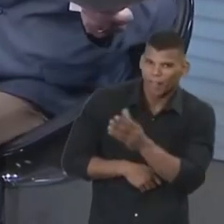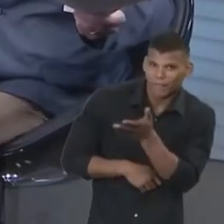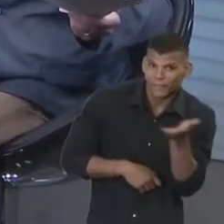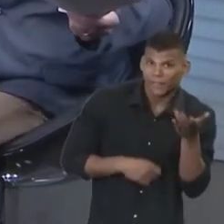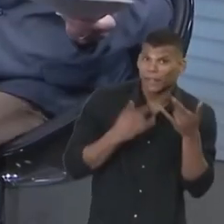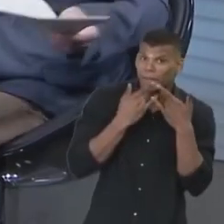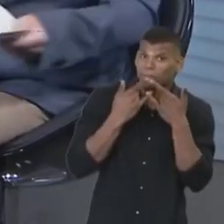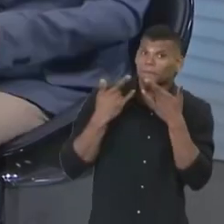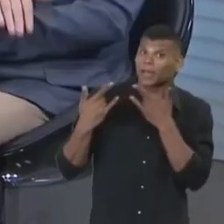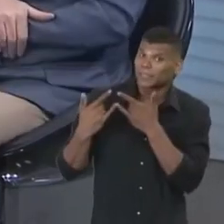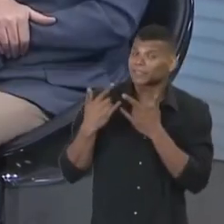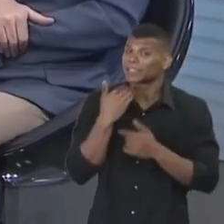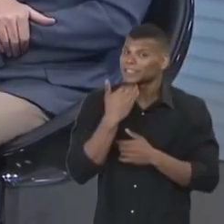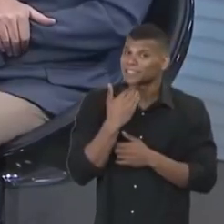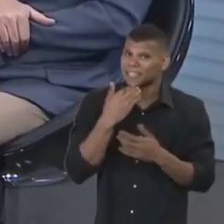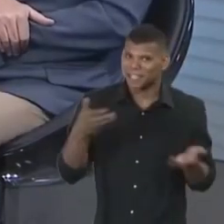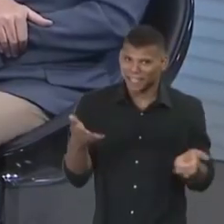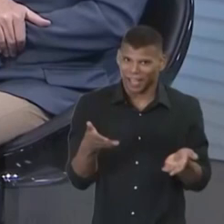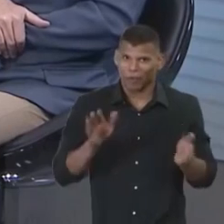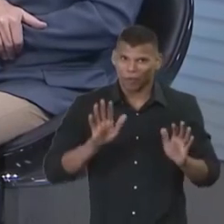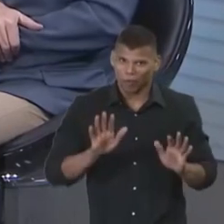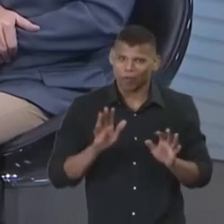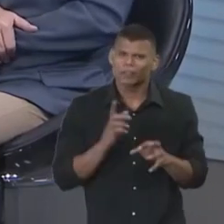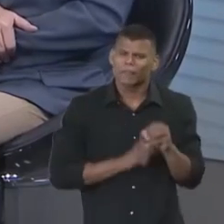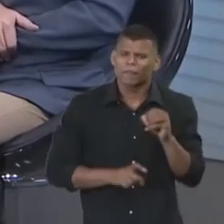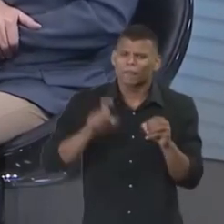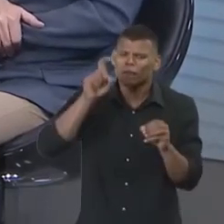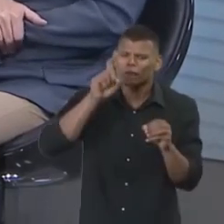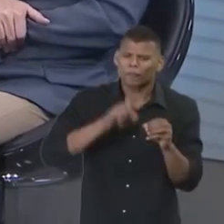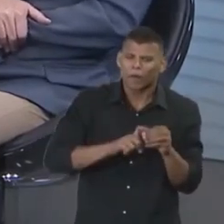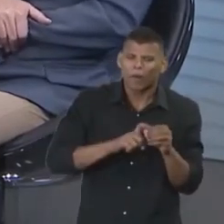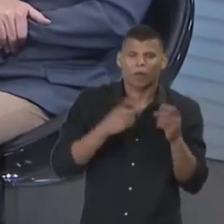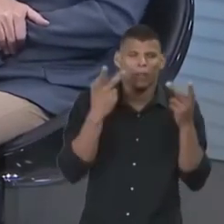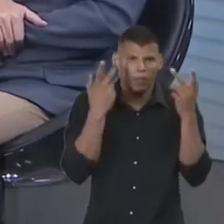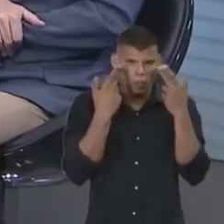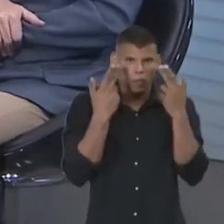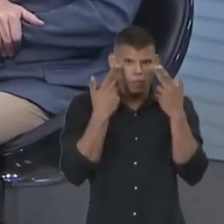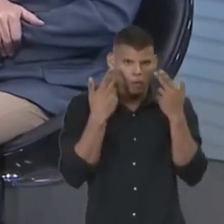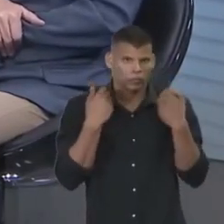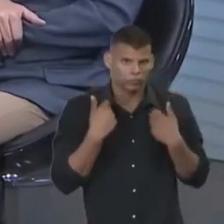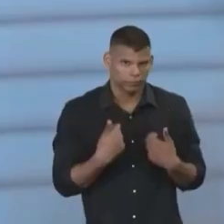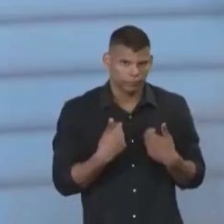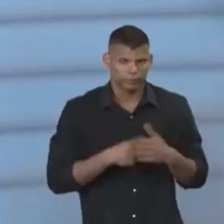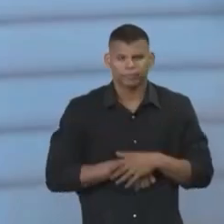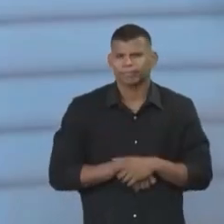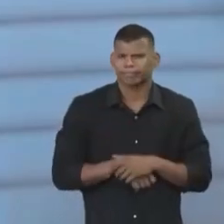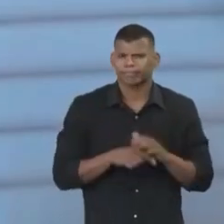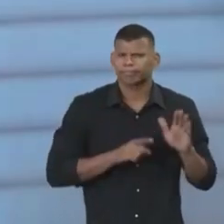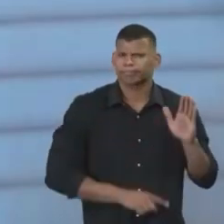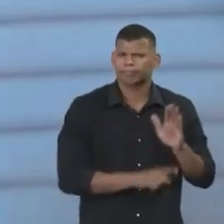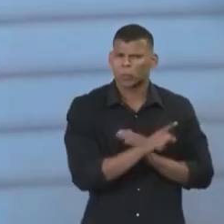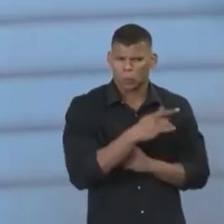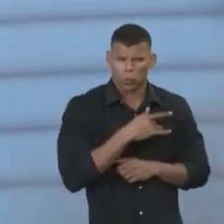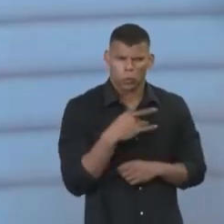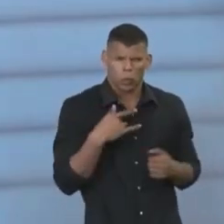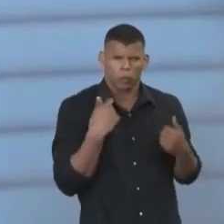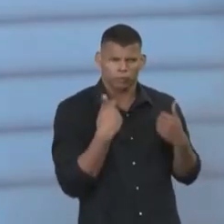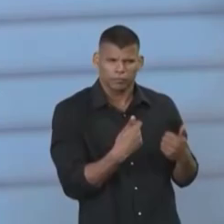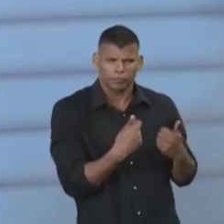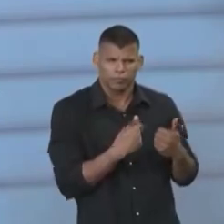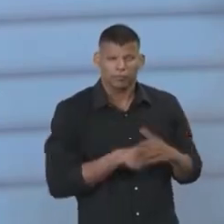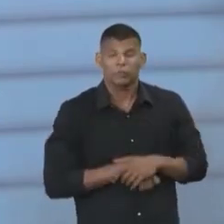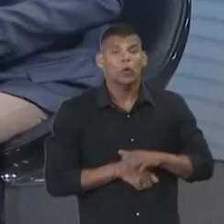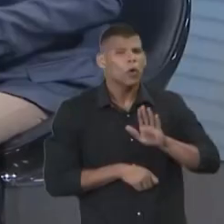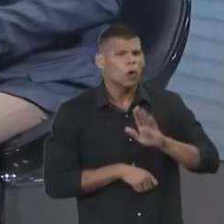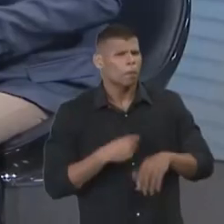máscara, não precisa. Sem máscara. O meio ambiente está voltando à sua salubridade. À sua salubridade. Tudo bom, doutora? Doutora, a gente já fez aqui